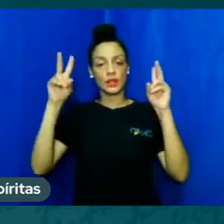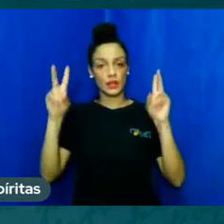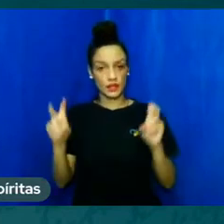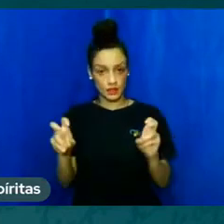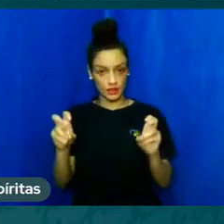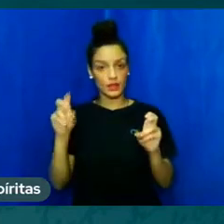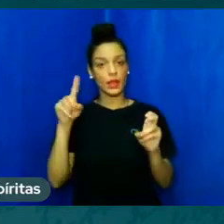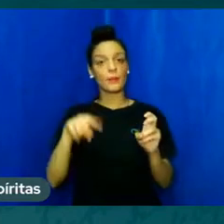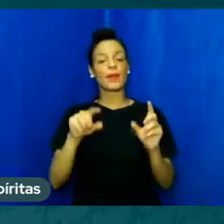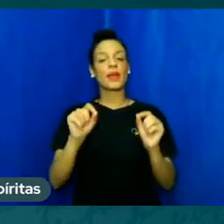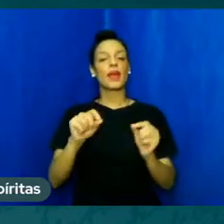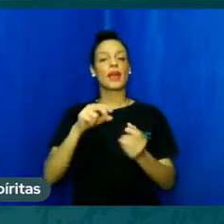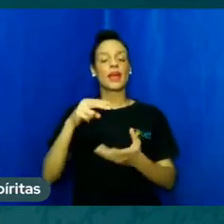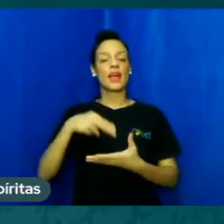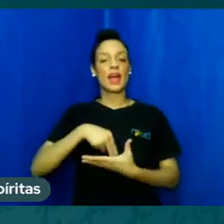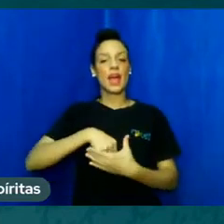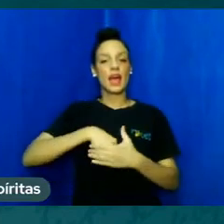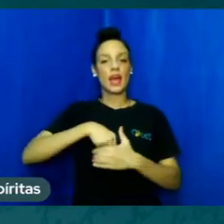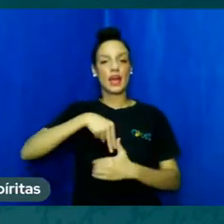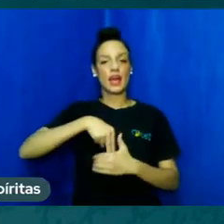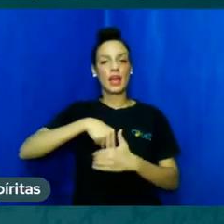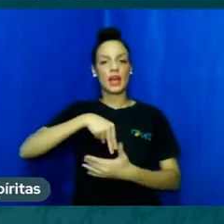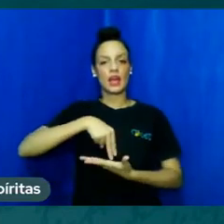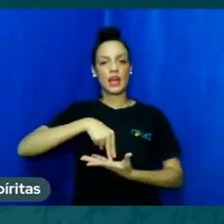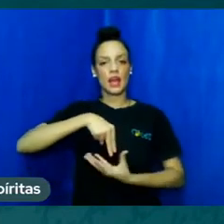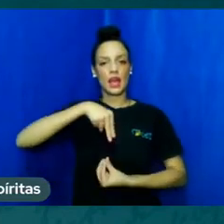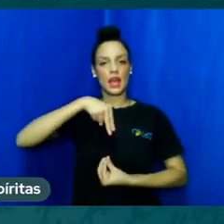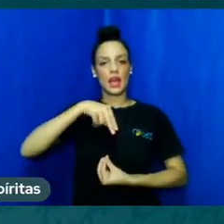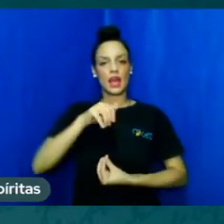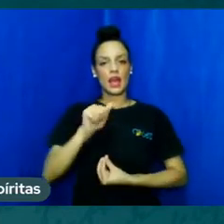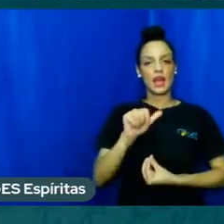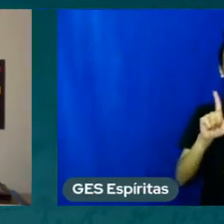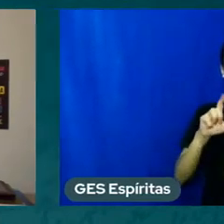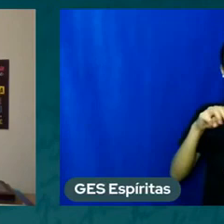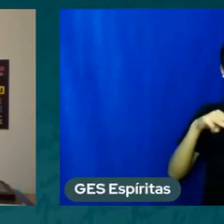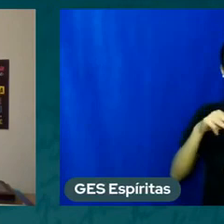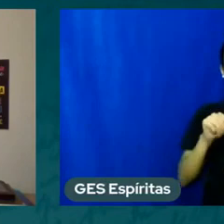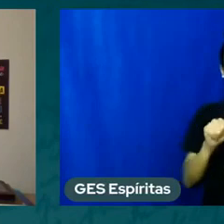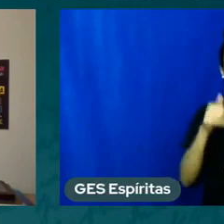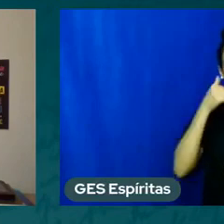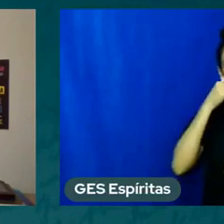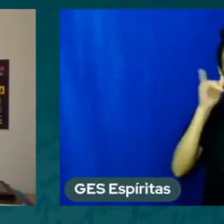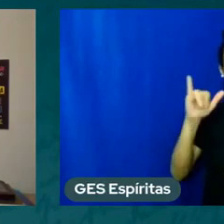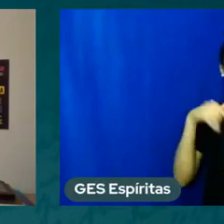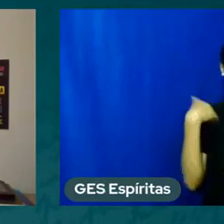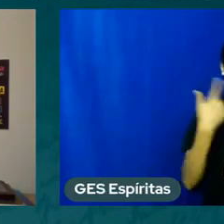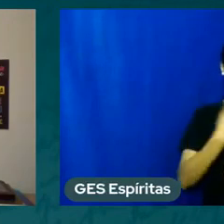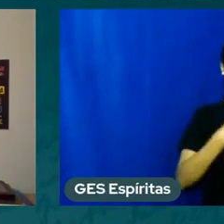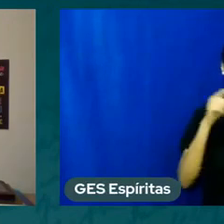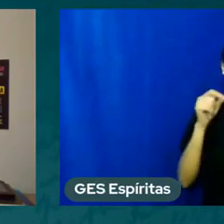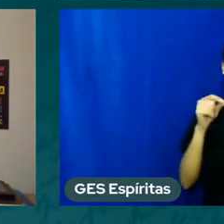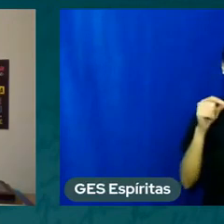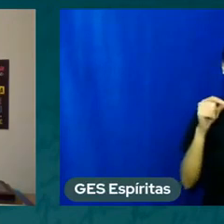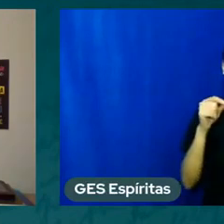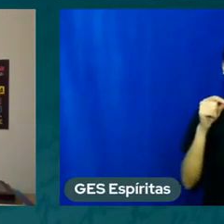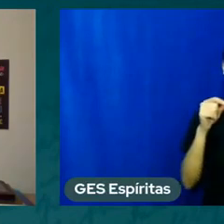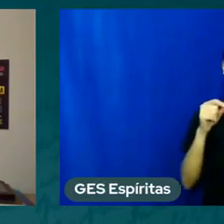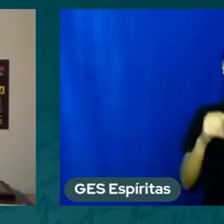para que não devagássemos sobre as almas do mundo, almas eternas e assim vai.